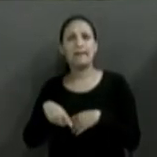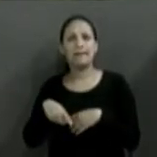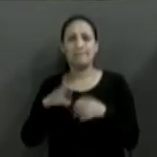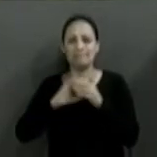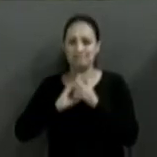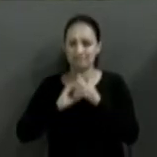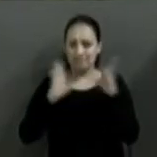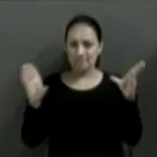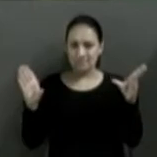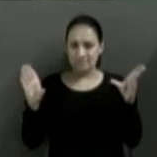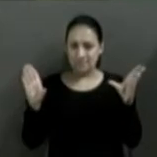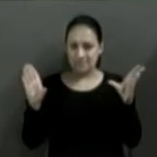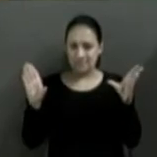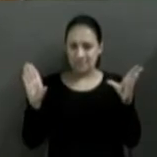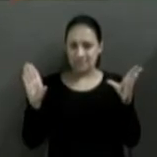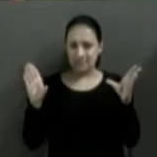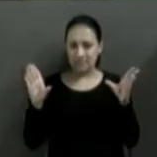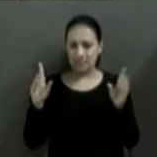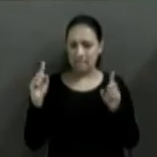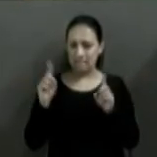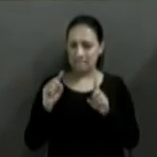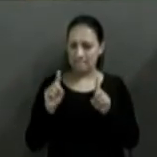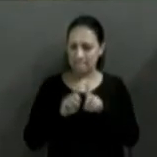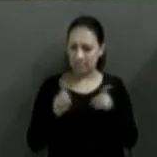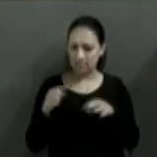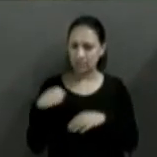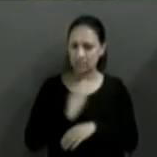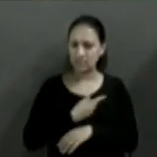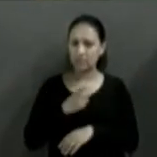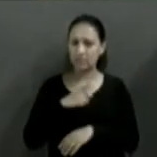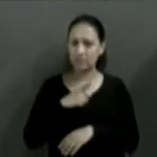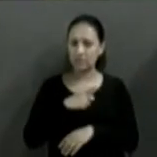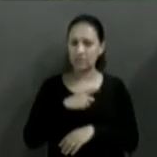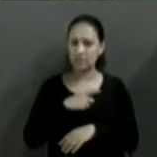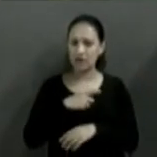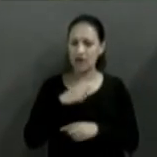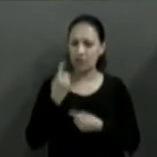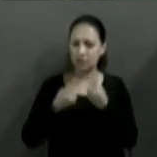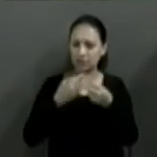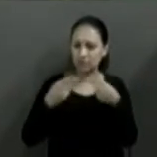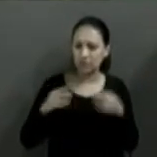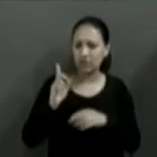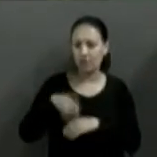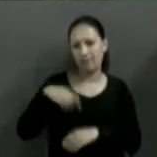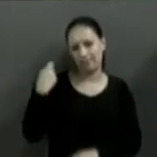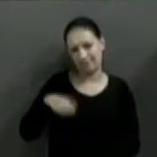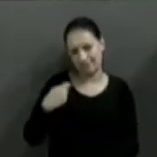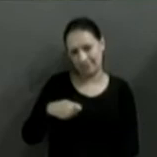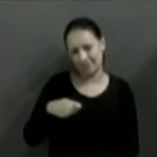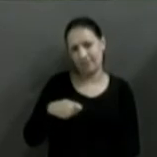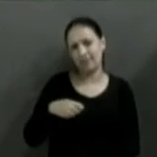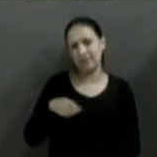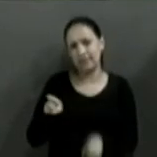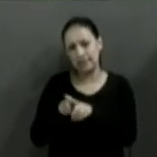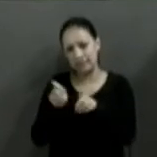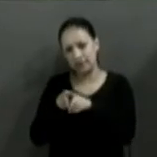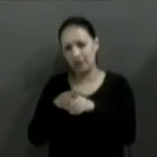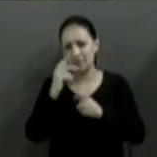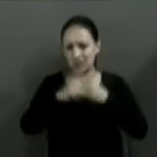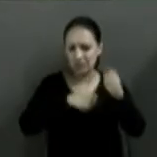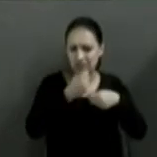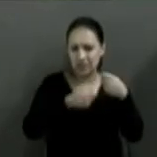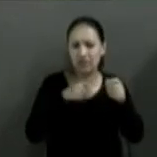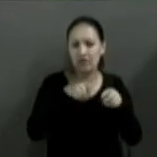No entanto, nós vamos ter algumas ferramentas que nós achamos necessárias, que são das ferramentas utilizadas na administração.